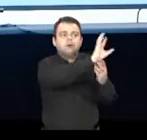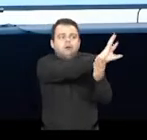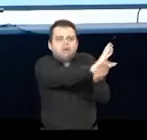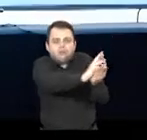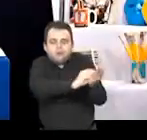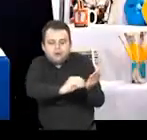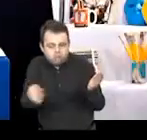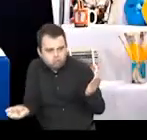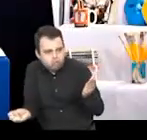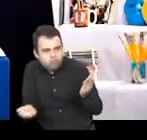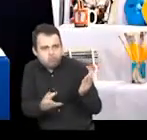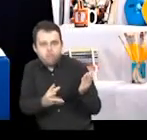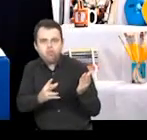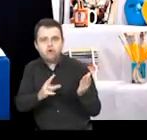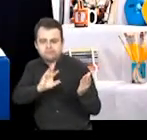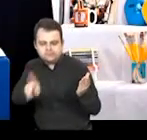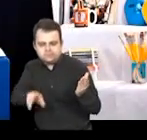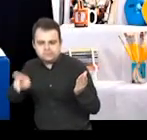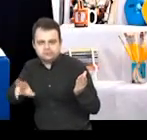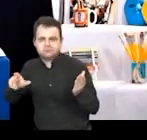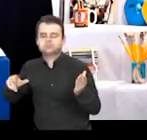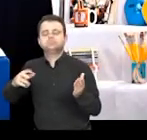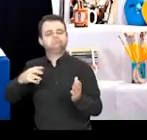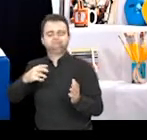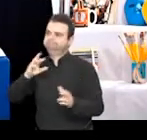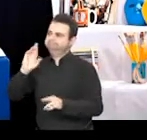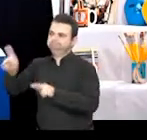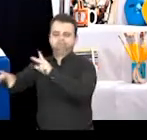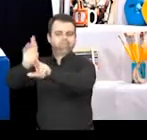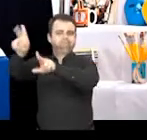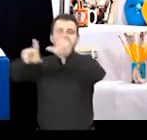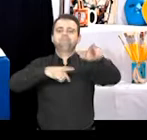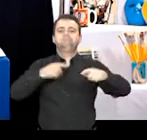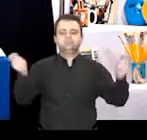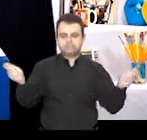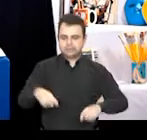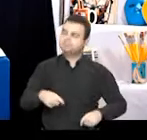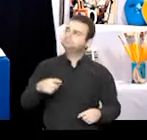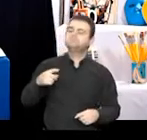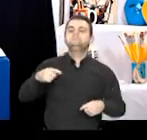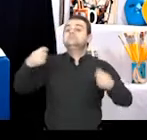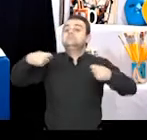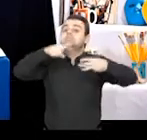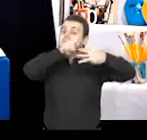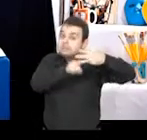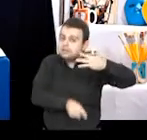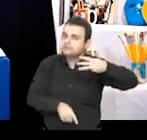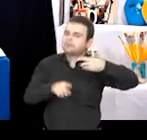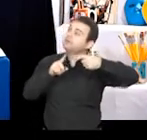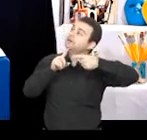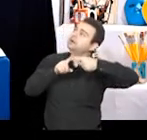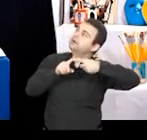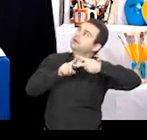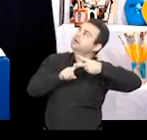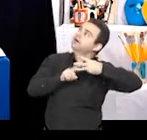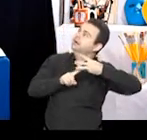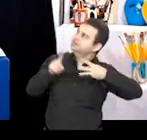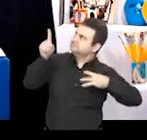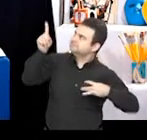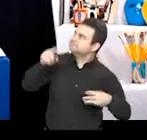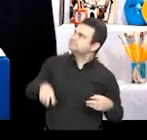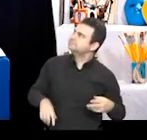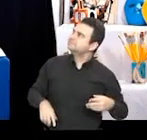dessa obra. Uma obra visual se constitui pela materialidade, forma e